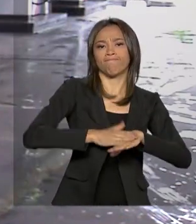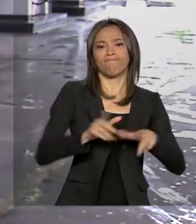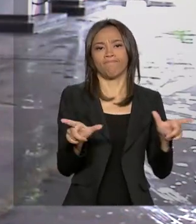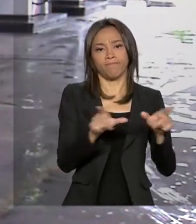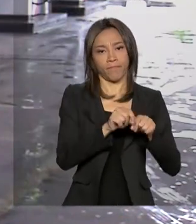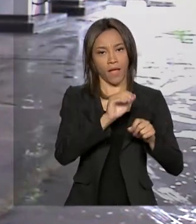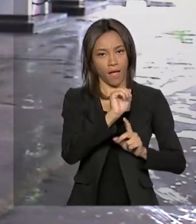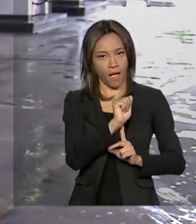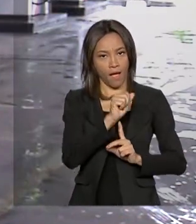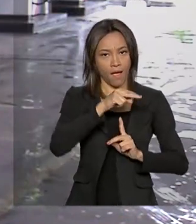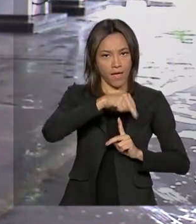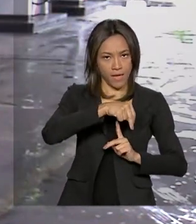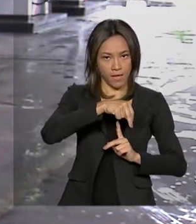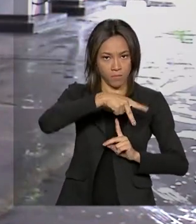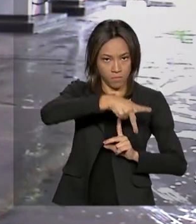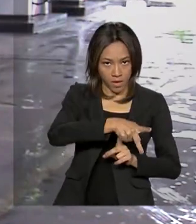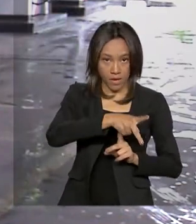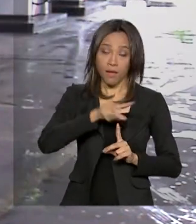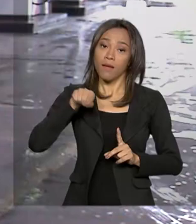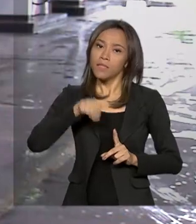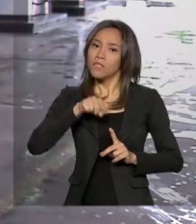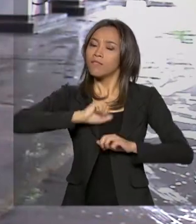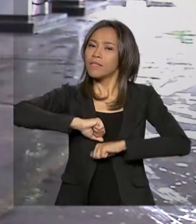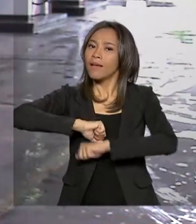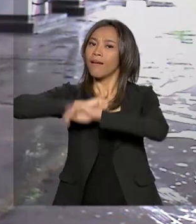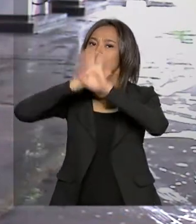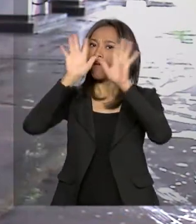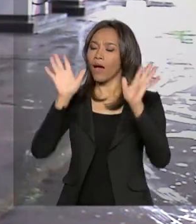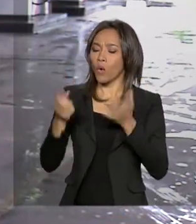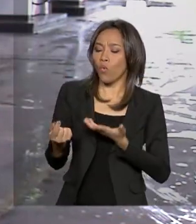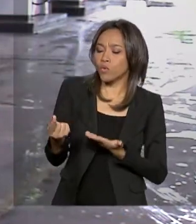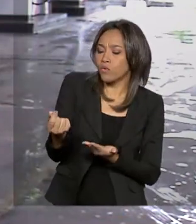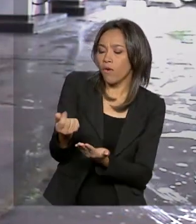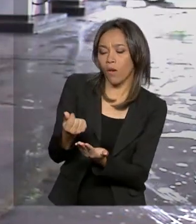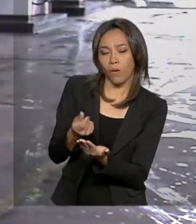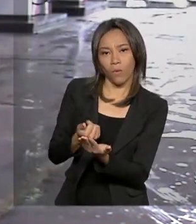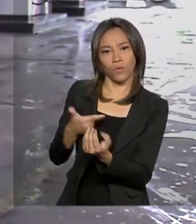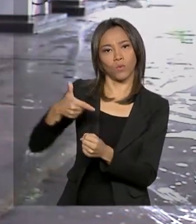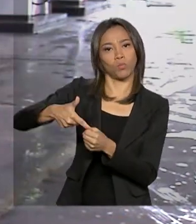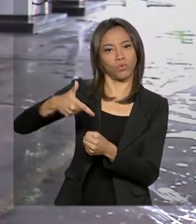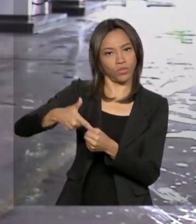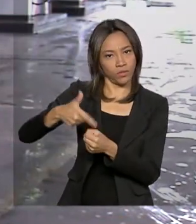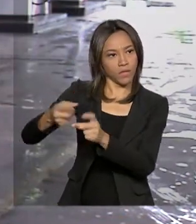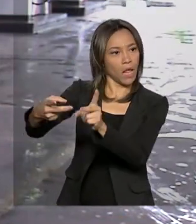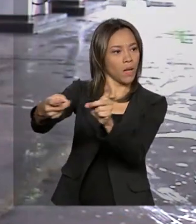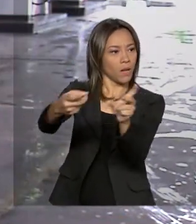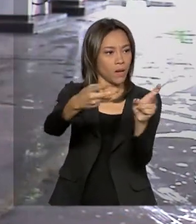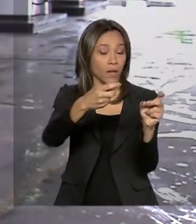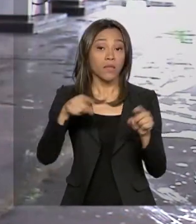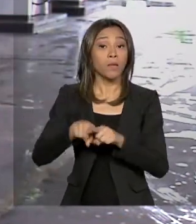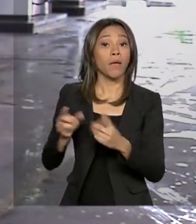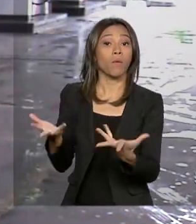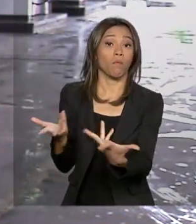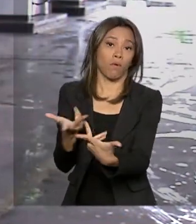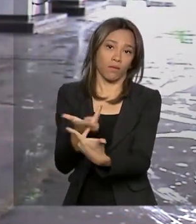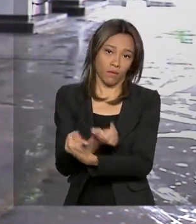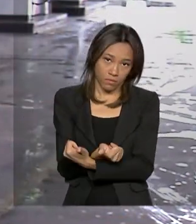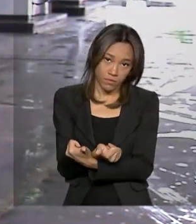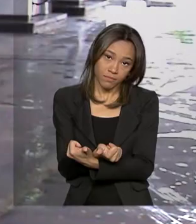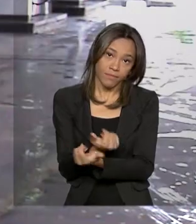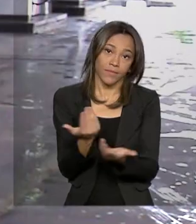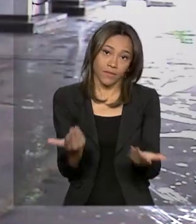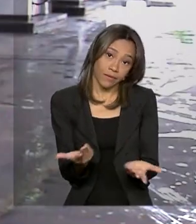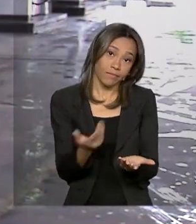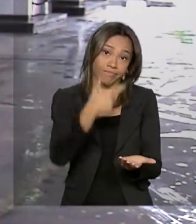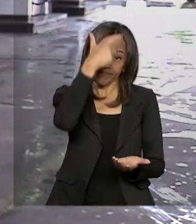ANP, vai dar mais transparência aos preços praticados no mercado e também à qualidade do produto. Cabe, então,